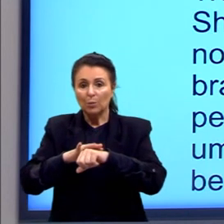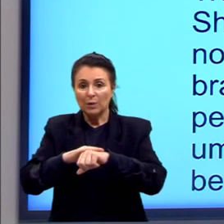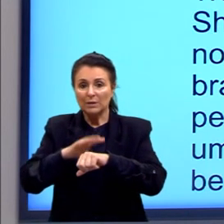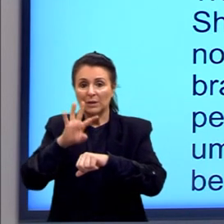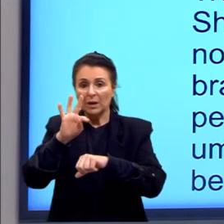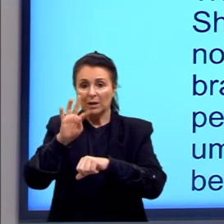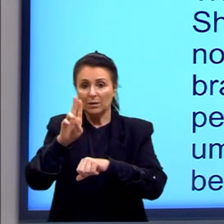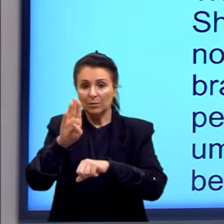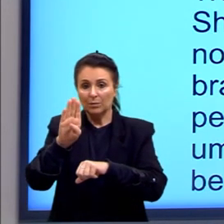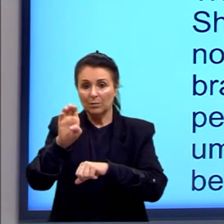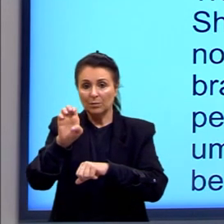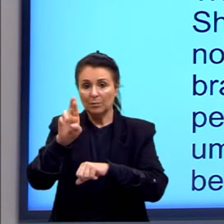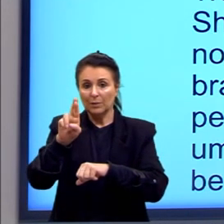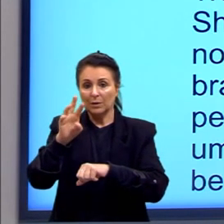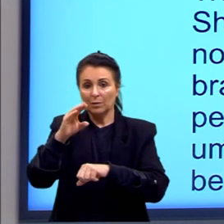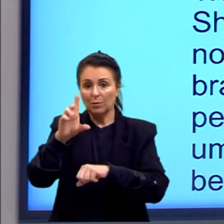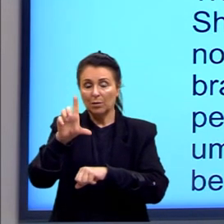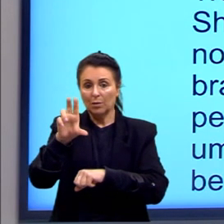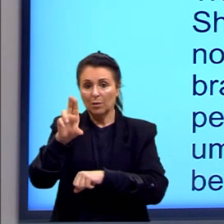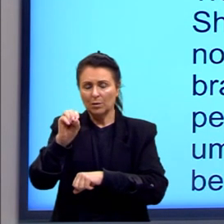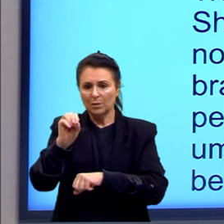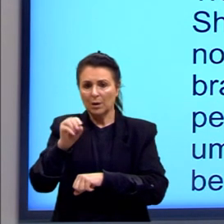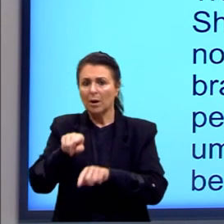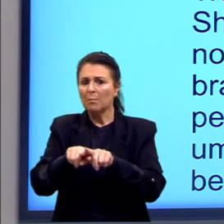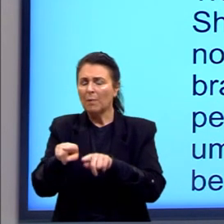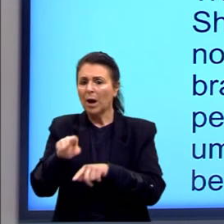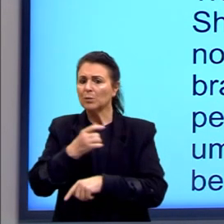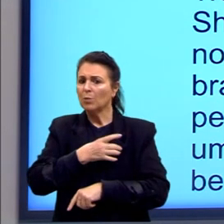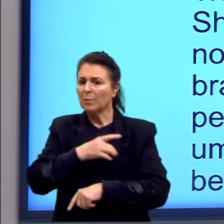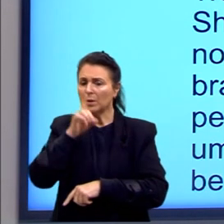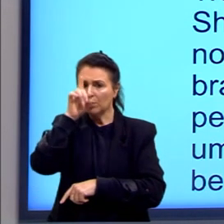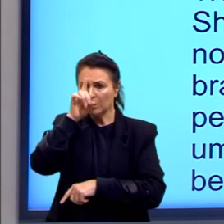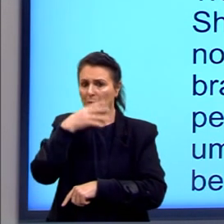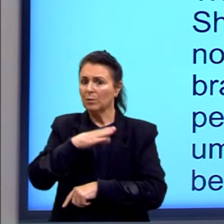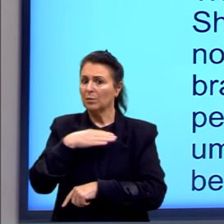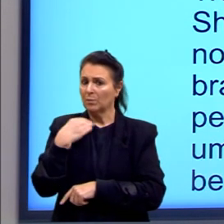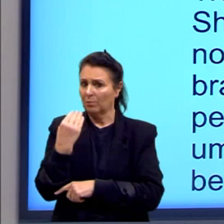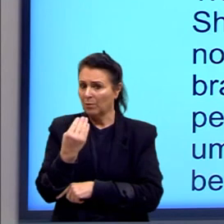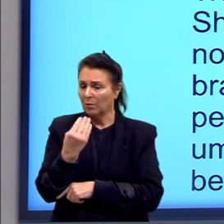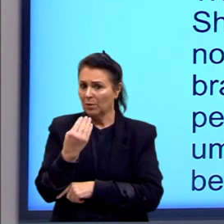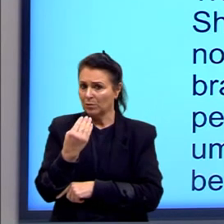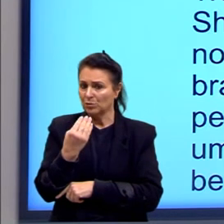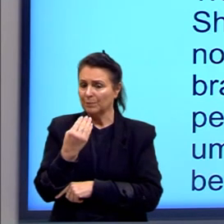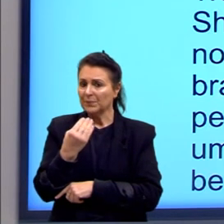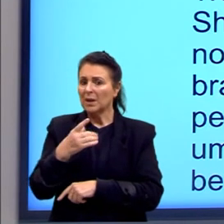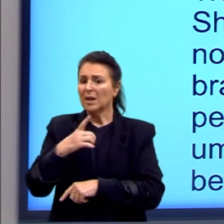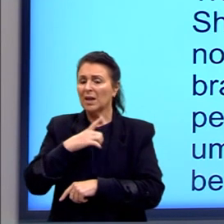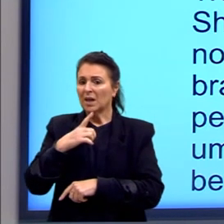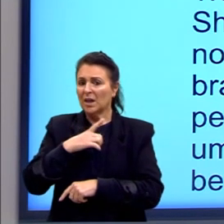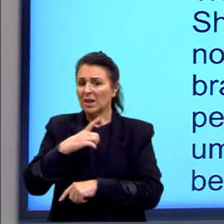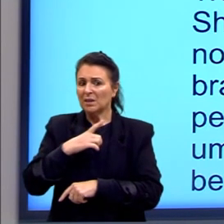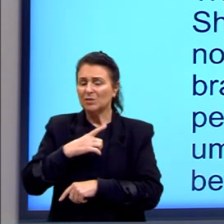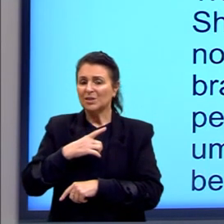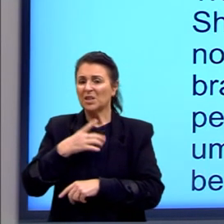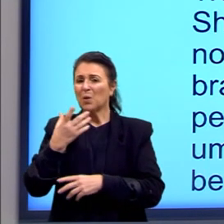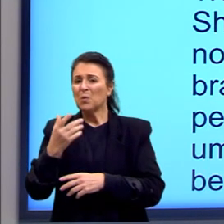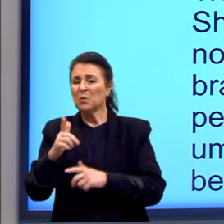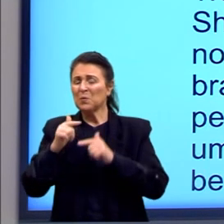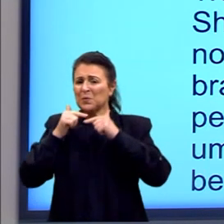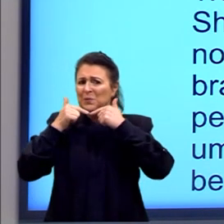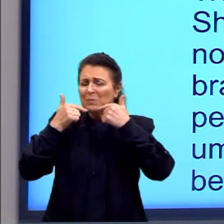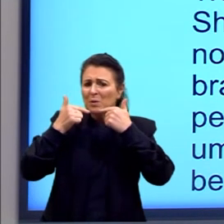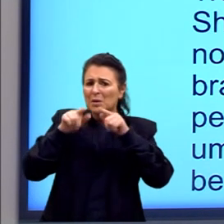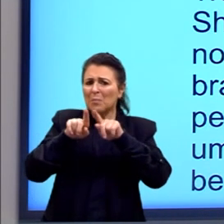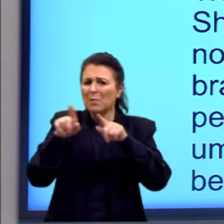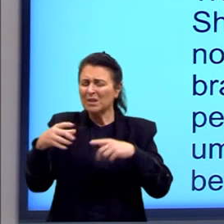Mas a iminência da morte não marcou de forma lúgriba sua obra. Embora em seu humor lírico haja sempre um toque